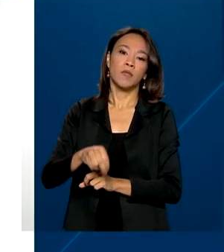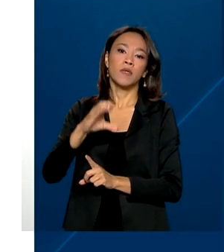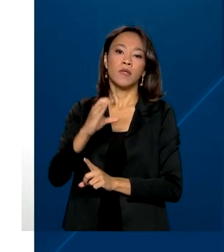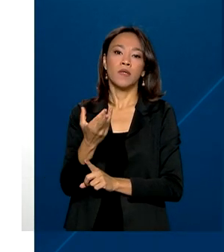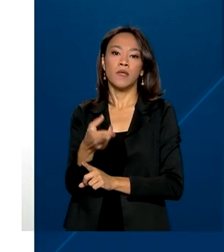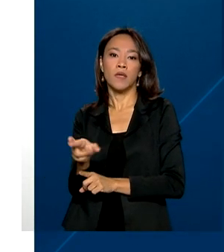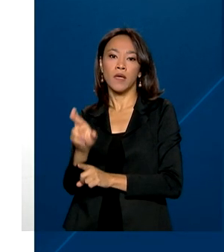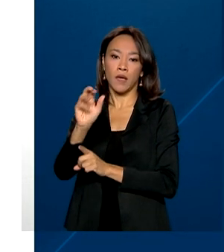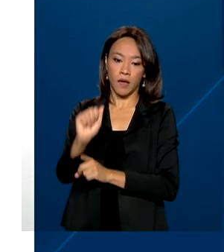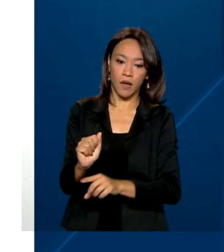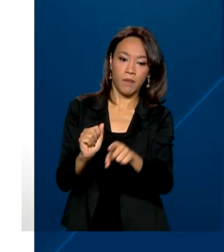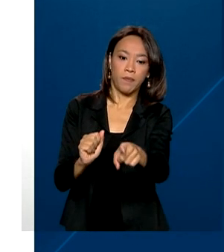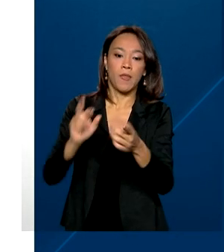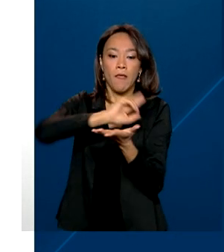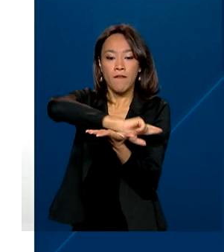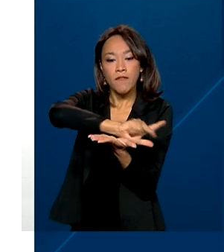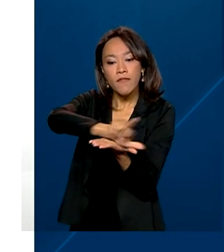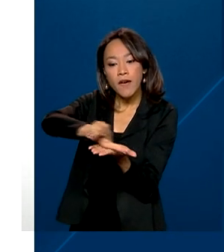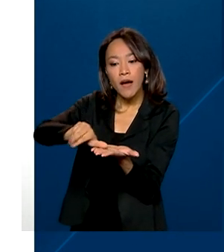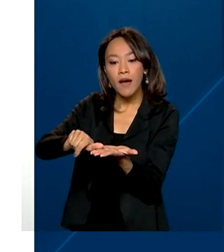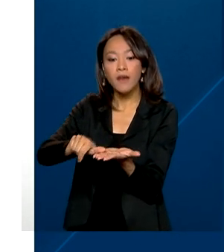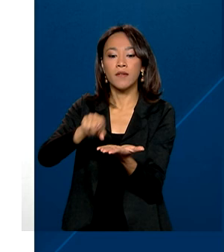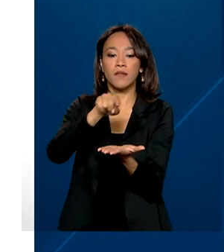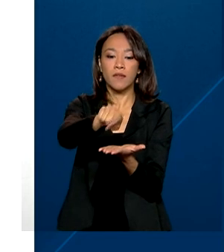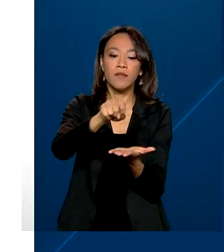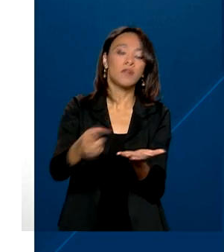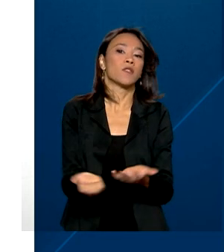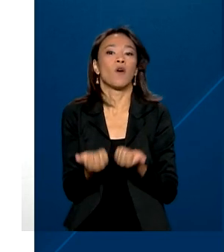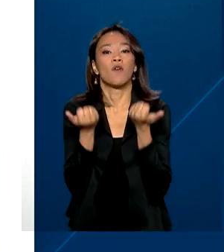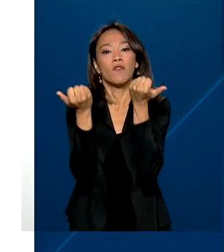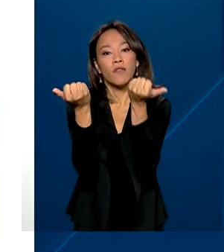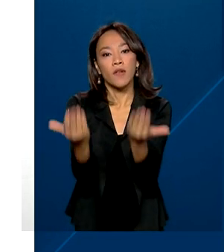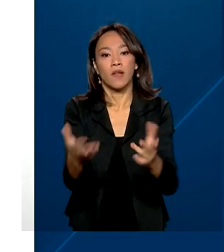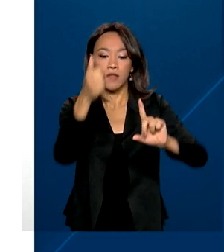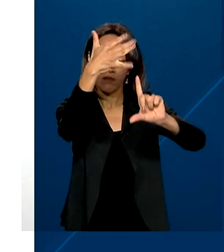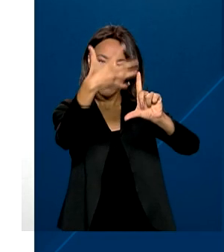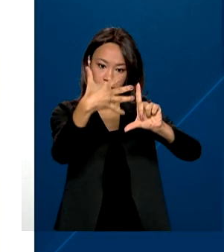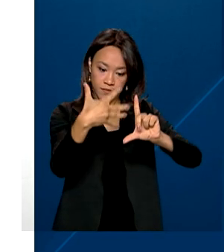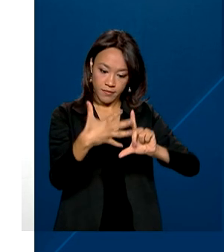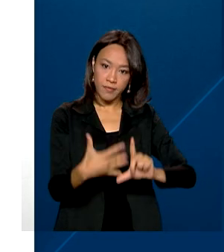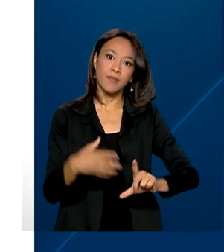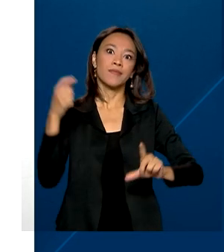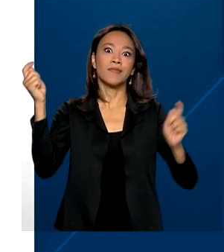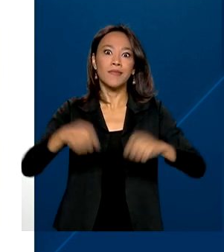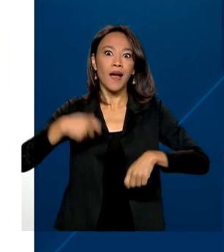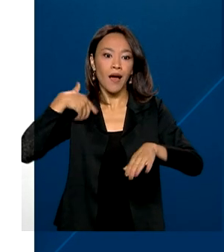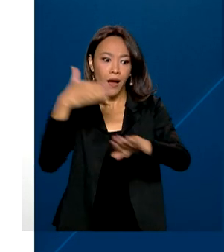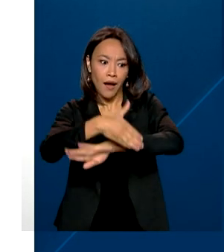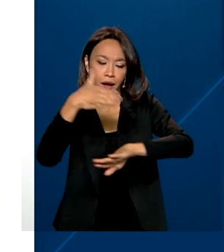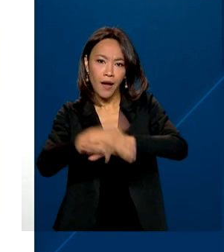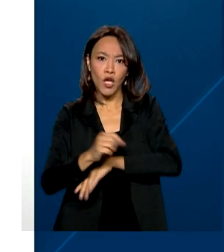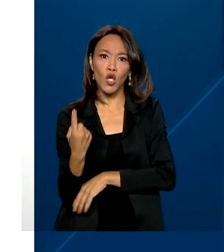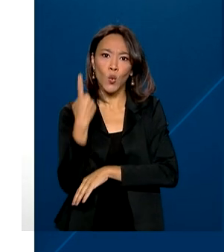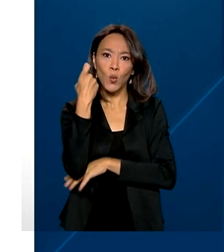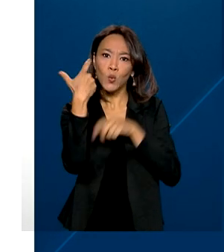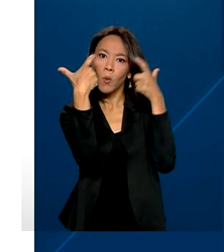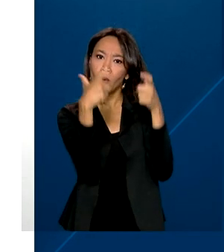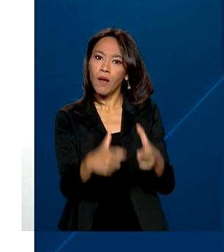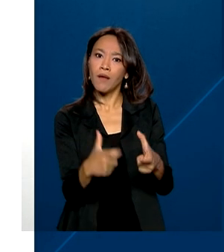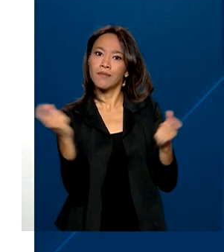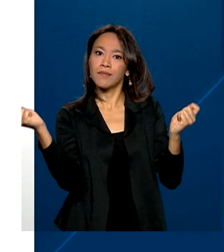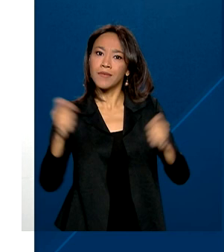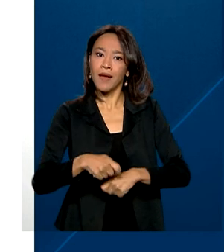Diversos serviços para produtores rurais e assentados já podem ser acessados em um único lugar na internet.